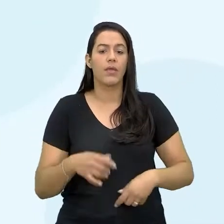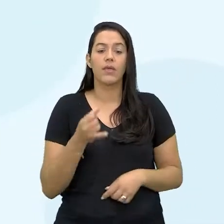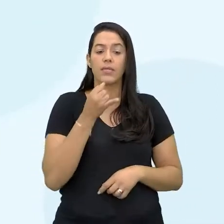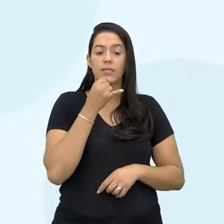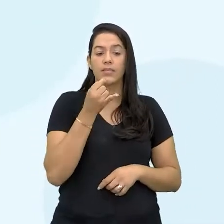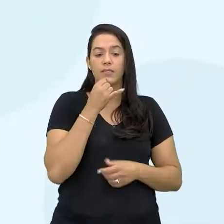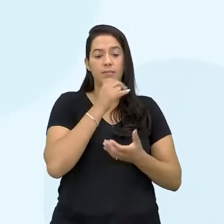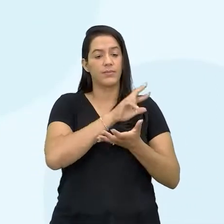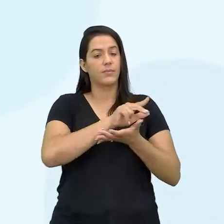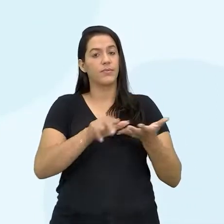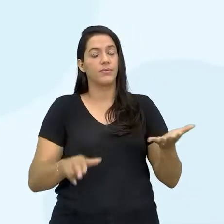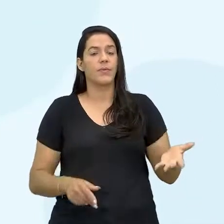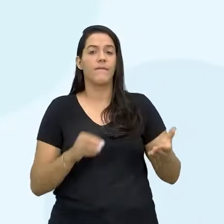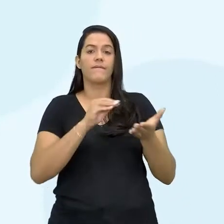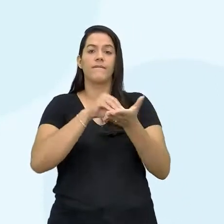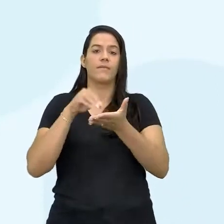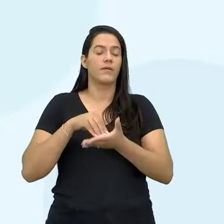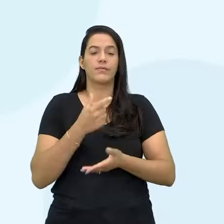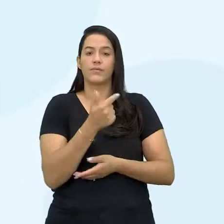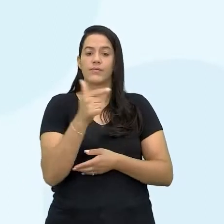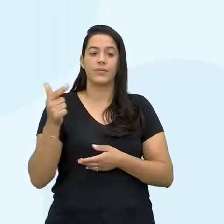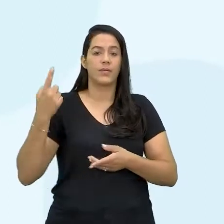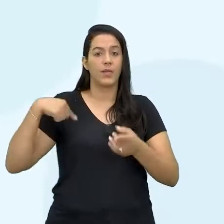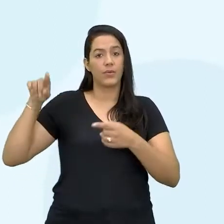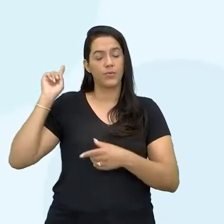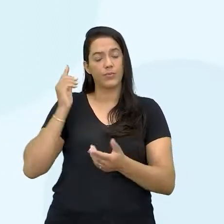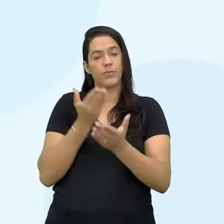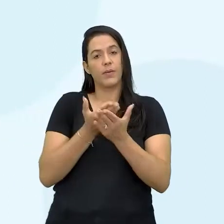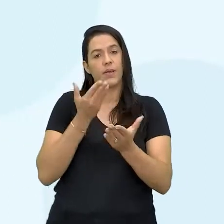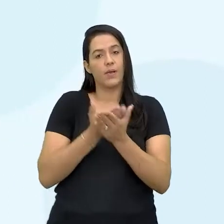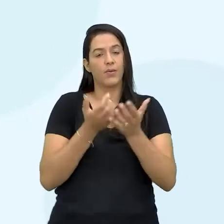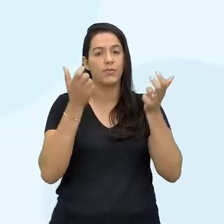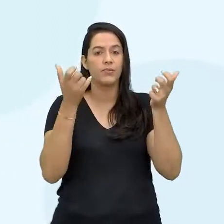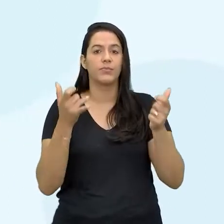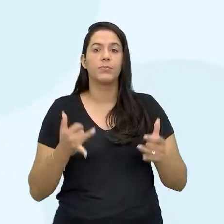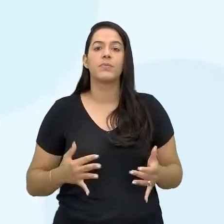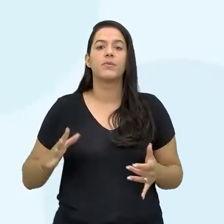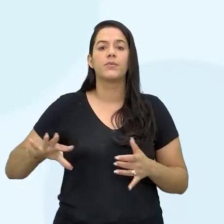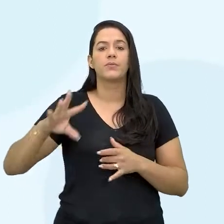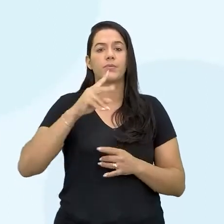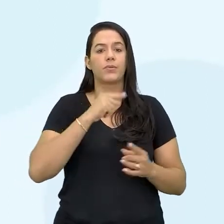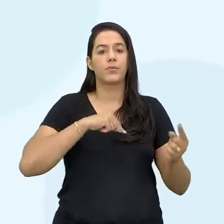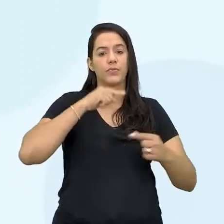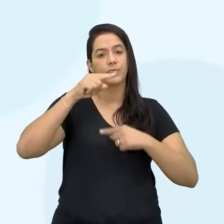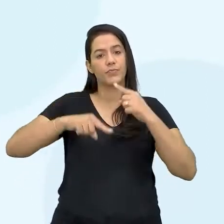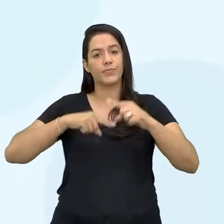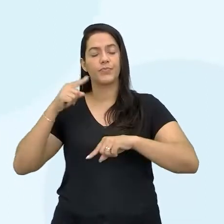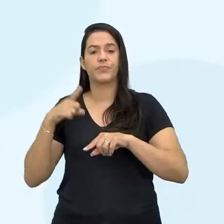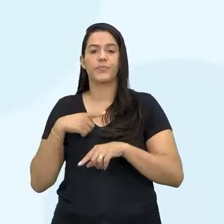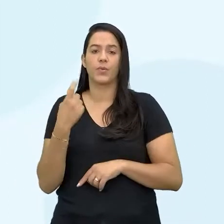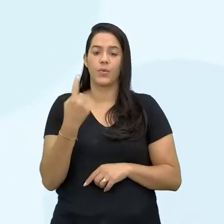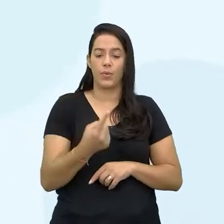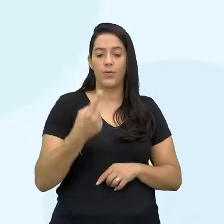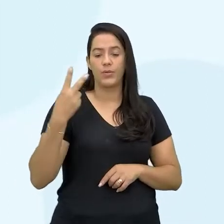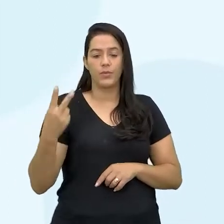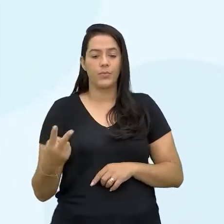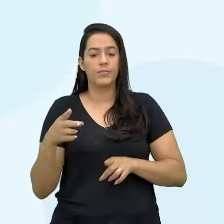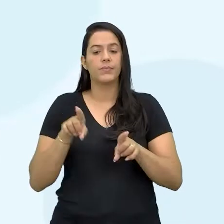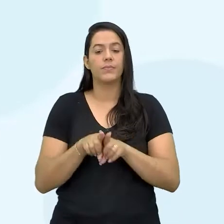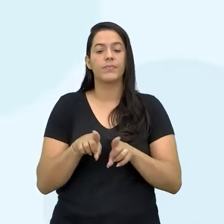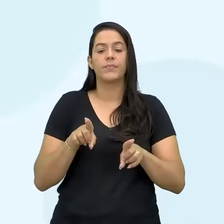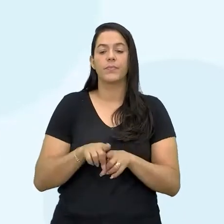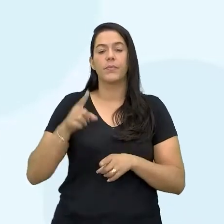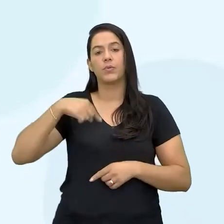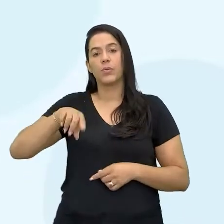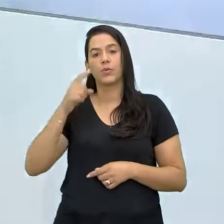de empreendedores de sucesso não faltam. Na última aula que nós tivemos aí, relacionadas ao desenvolvimento 1 e 2, a gente viu aí